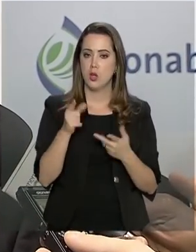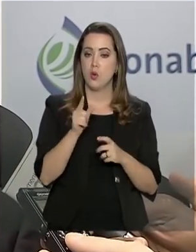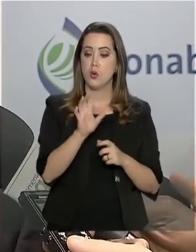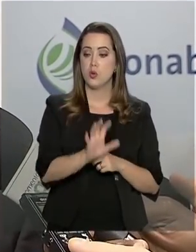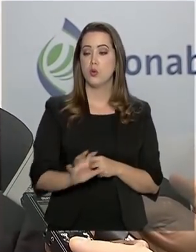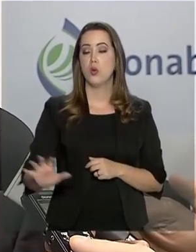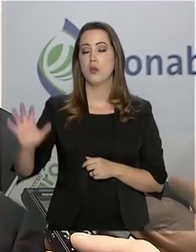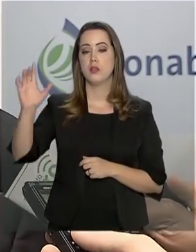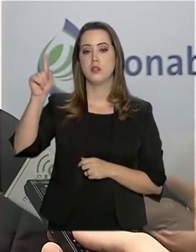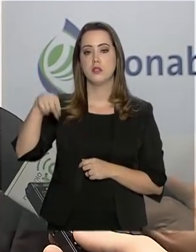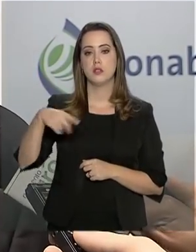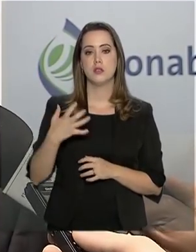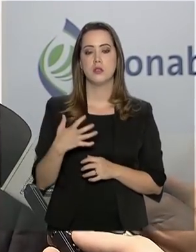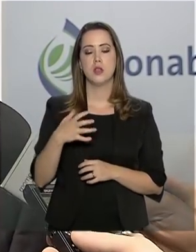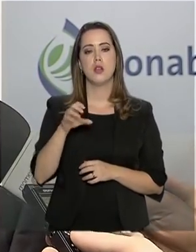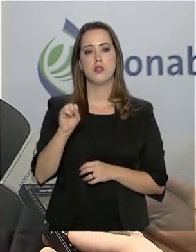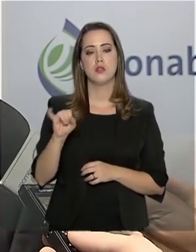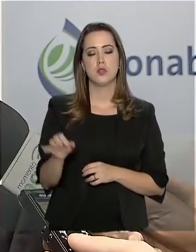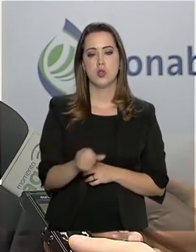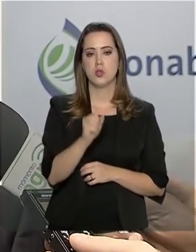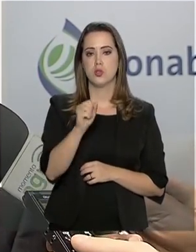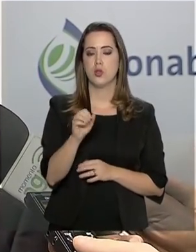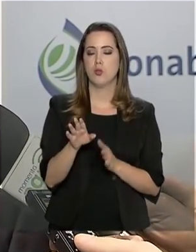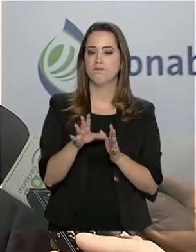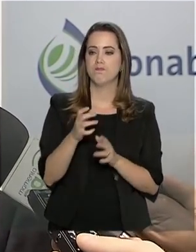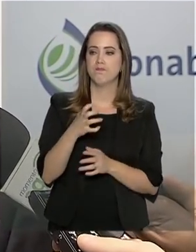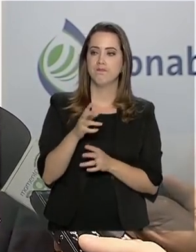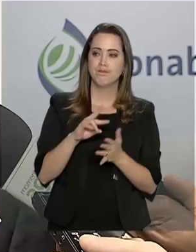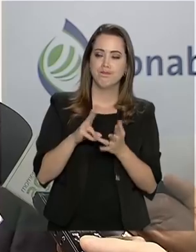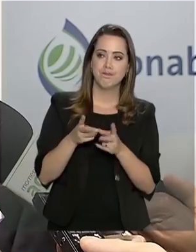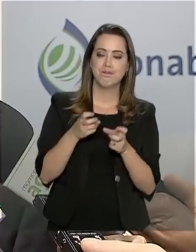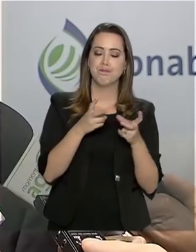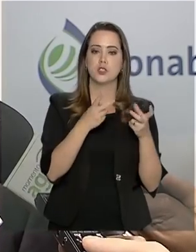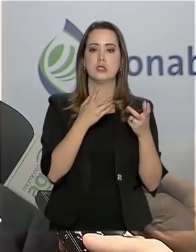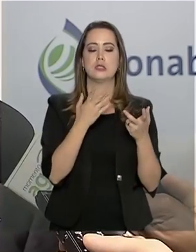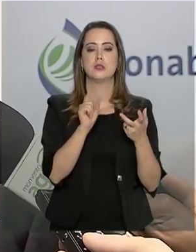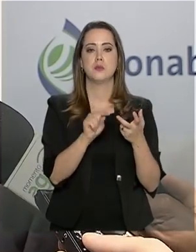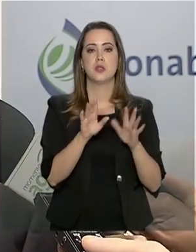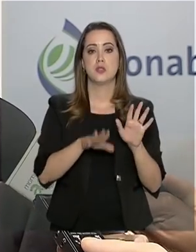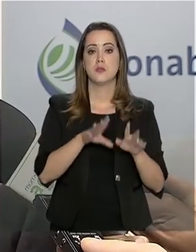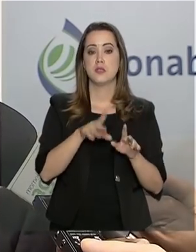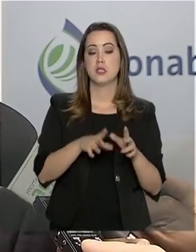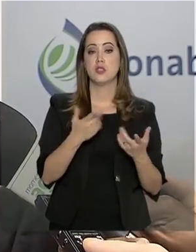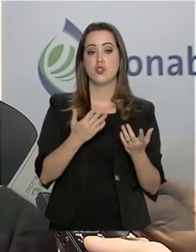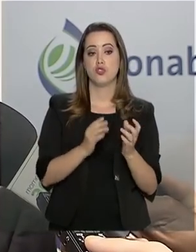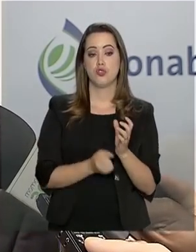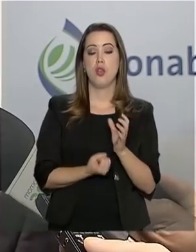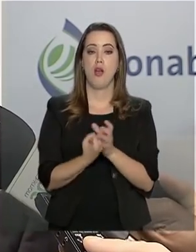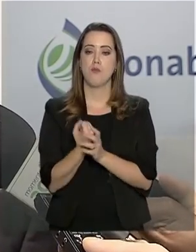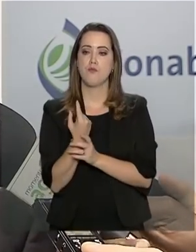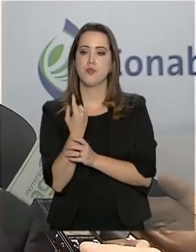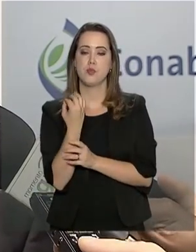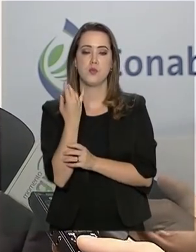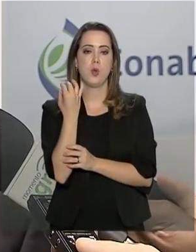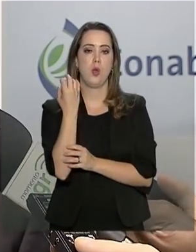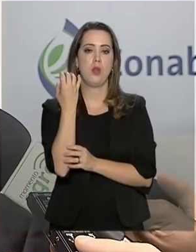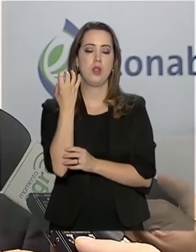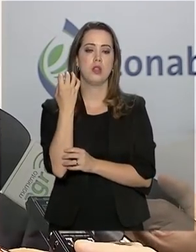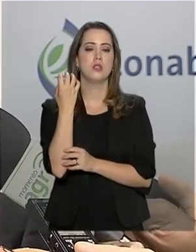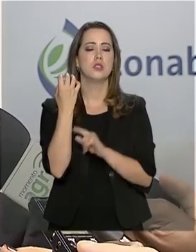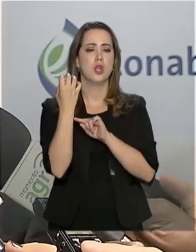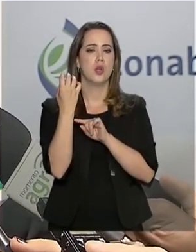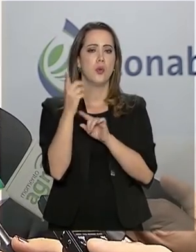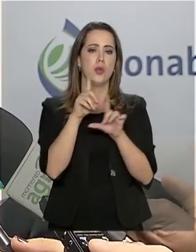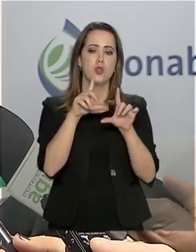regiões, a soja sentiu, ela chegou em dezembro e janeiro, muitas lavouras estavam em seu momento reprodutivo. Então, isso vai causar, isso